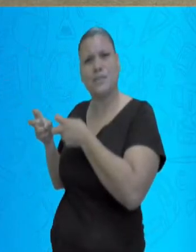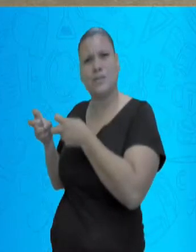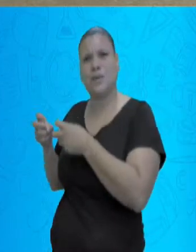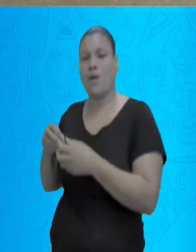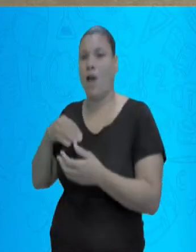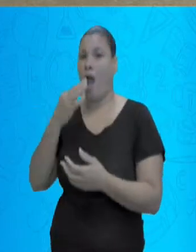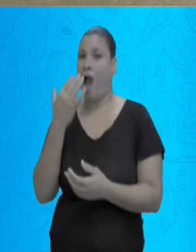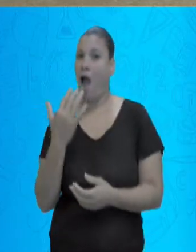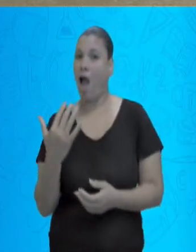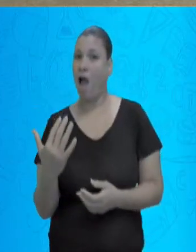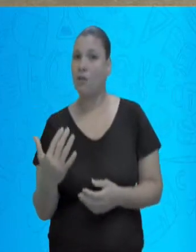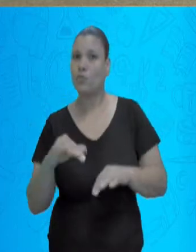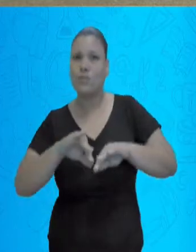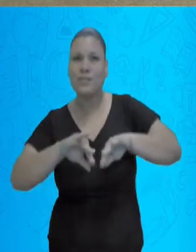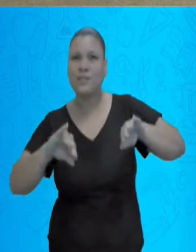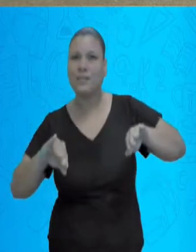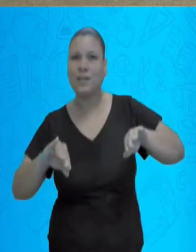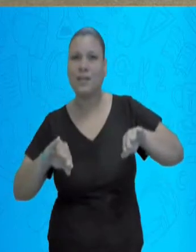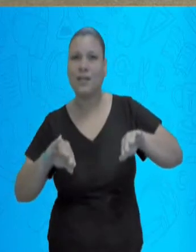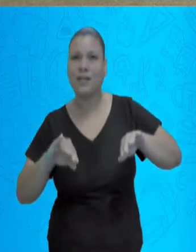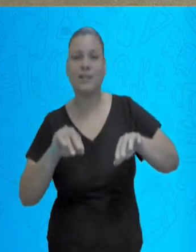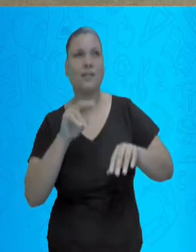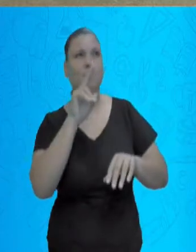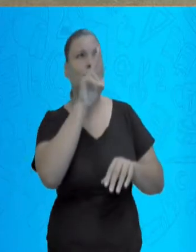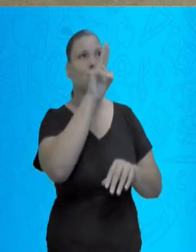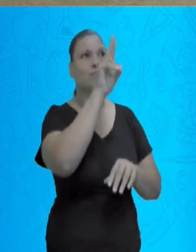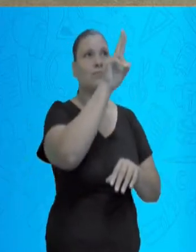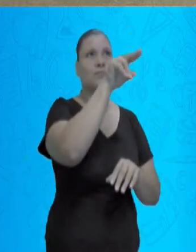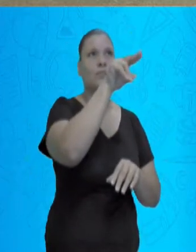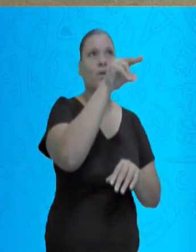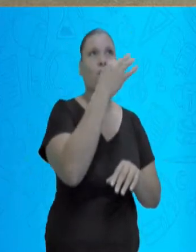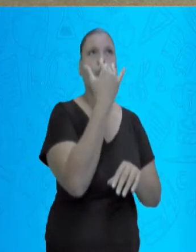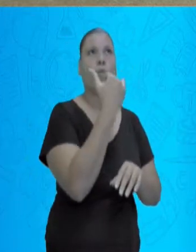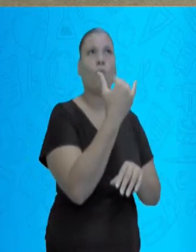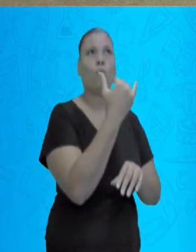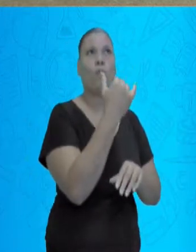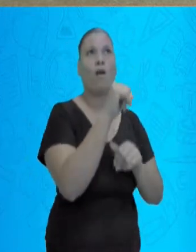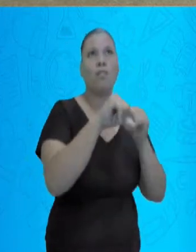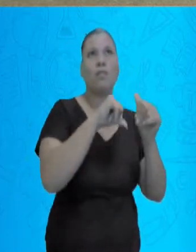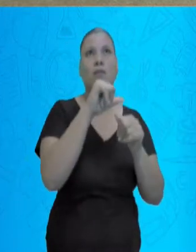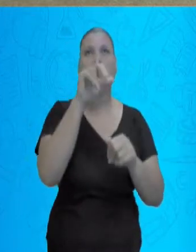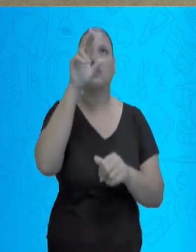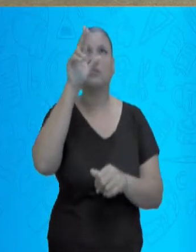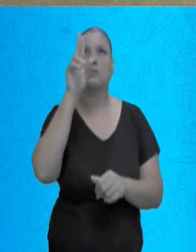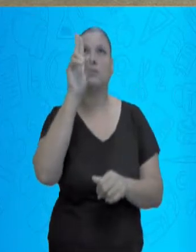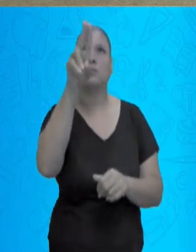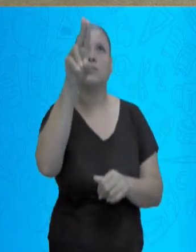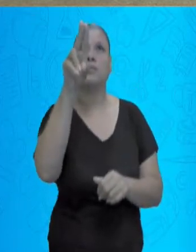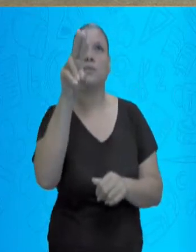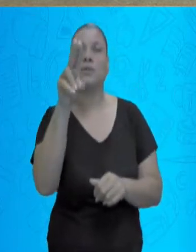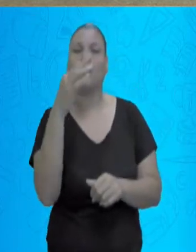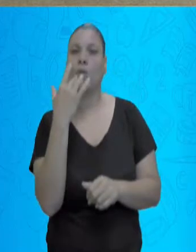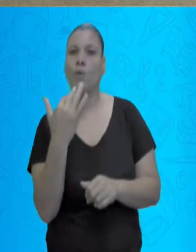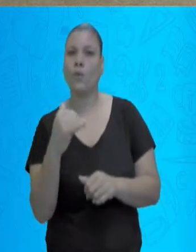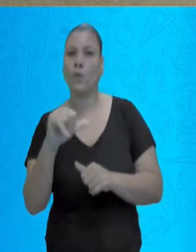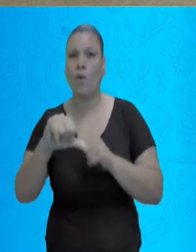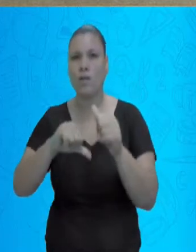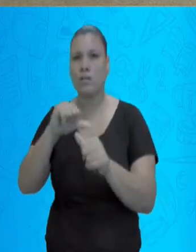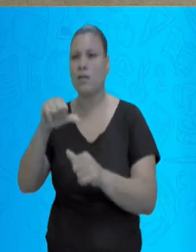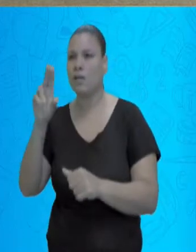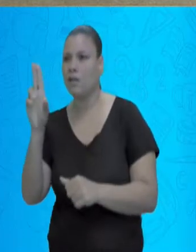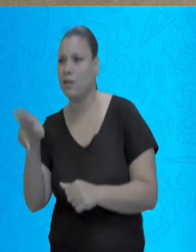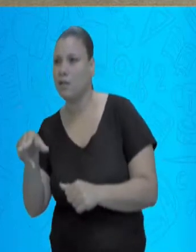sobrecolocava, ponto a ponto, o azul, o preto, o amarelo. Ele ia